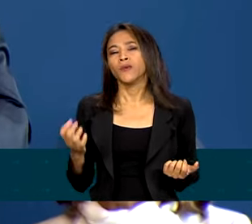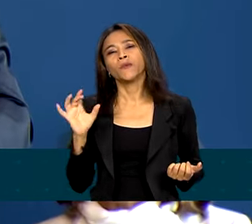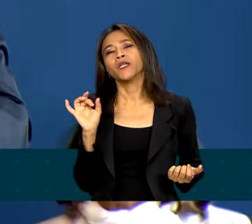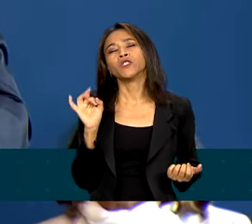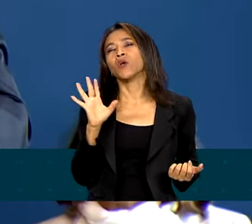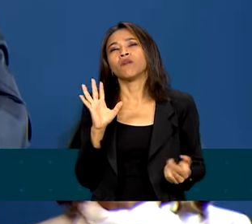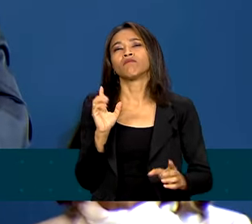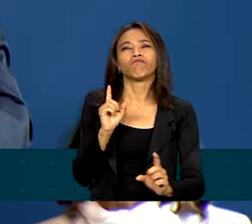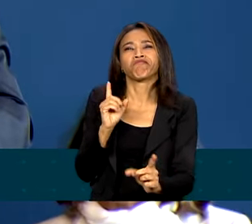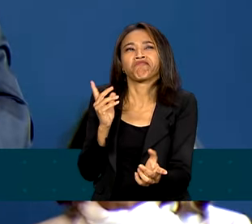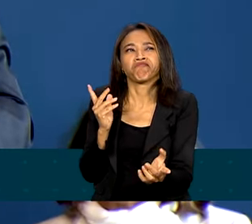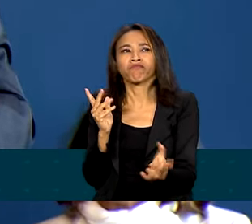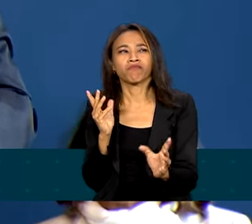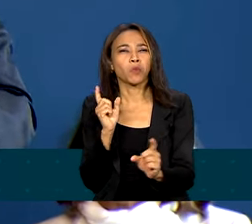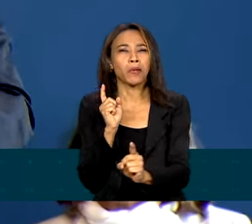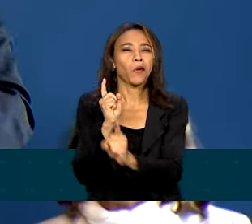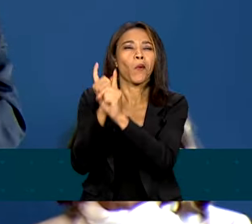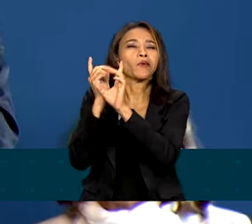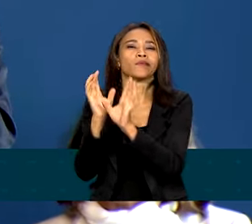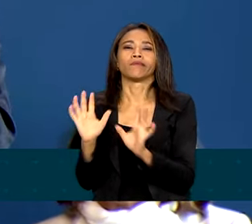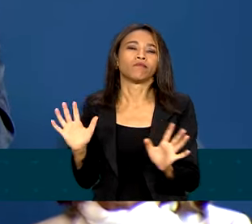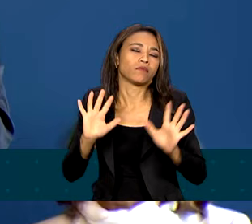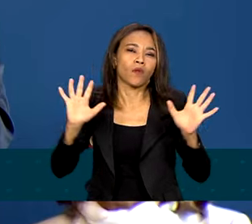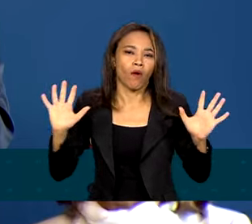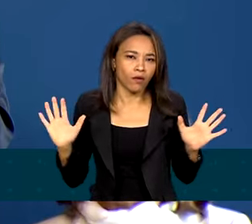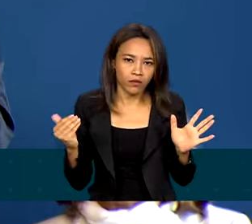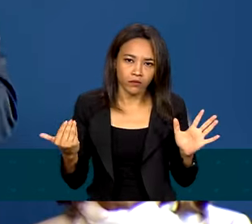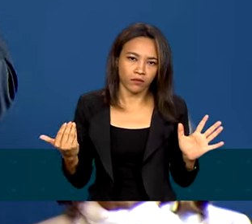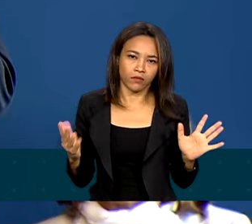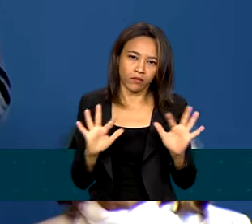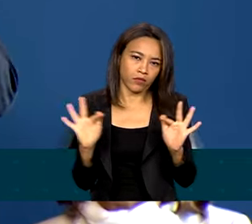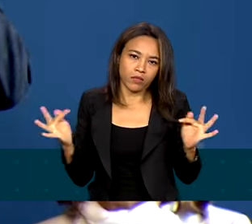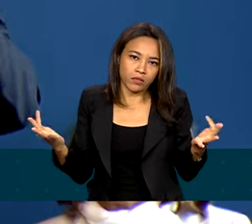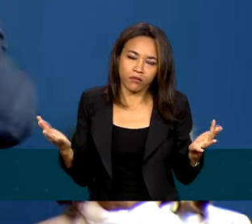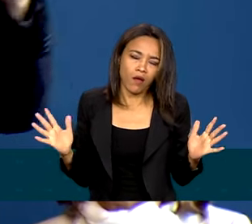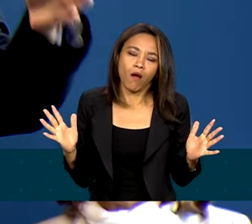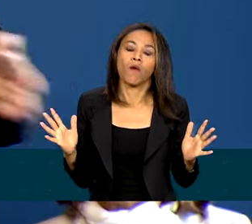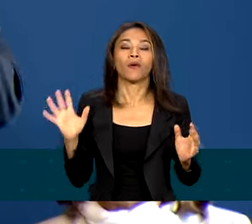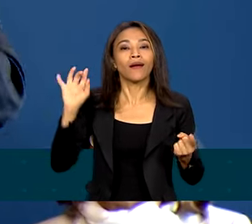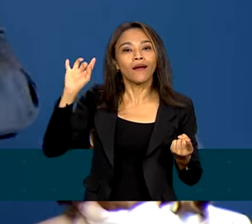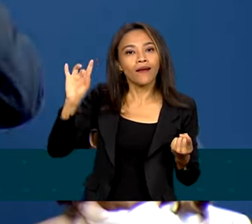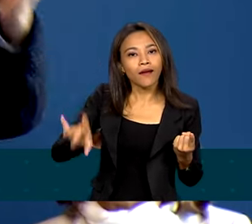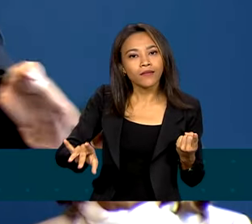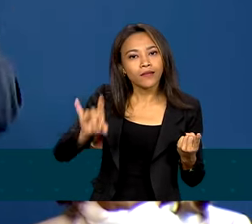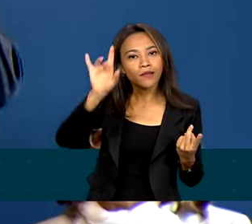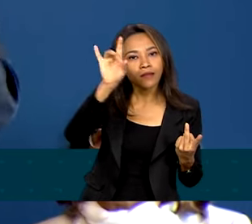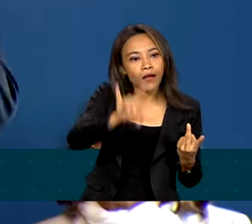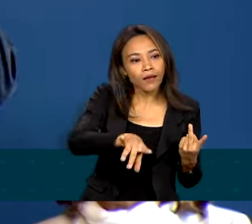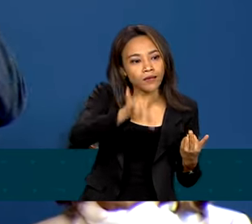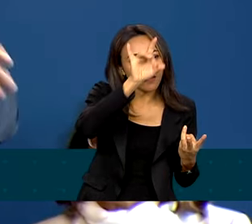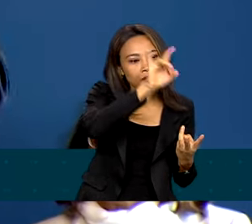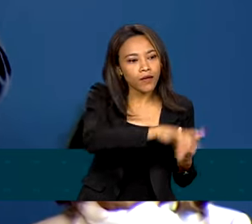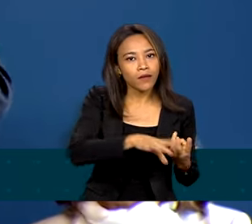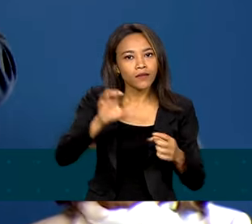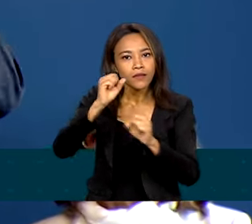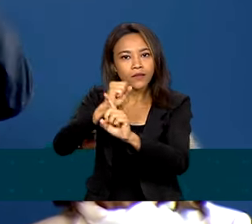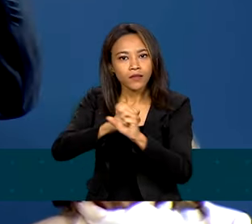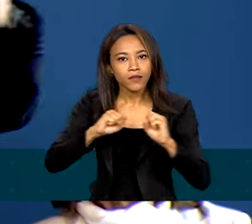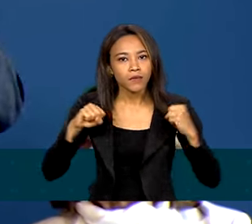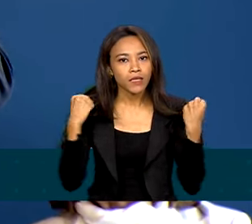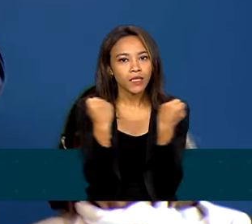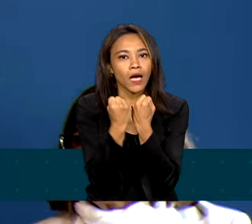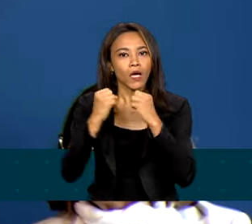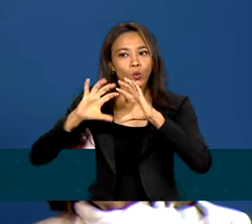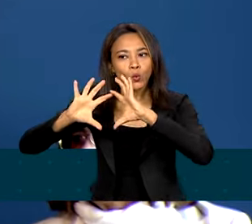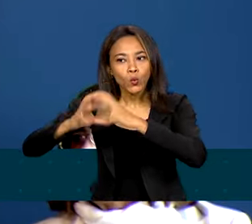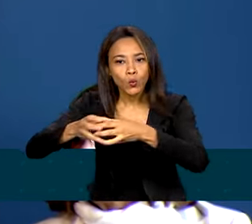evento a mais. Cada seminário, cada grupo de trabalho, cada evento, cada roda de